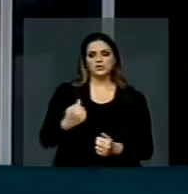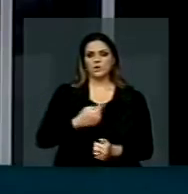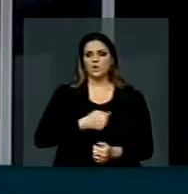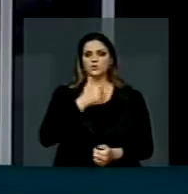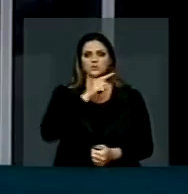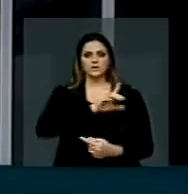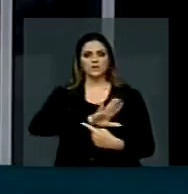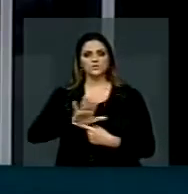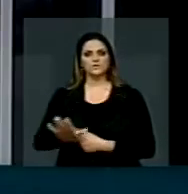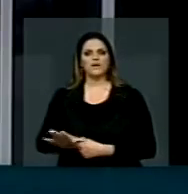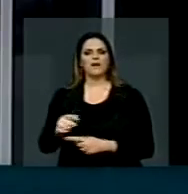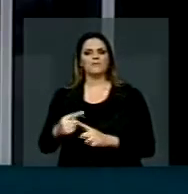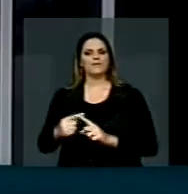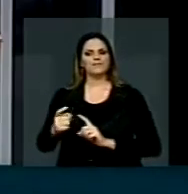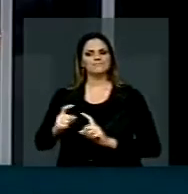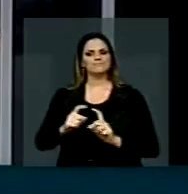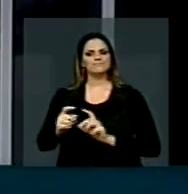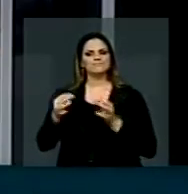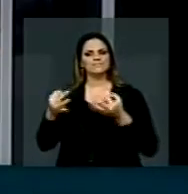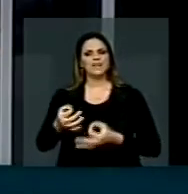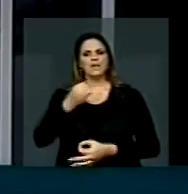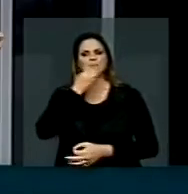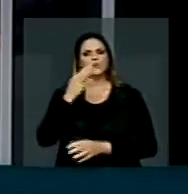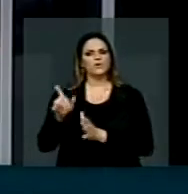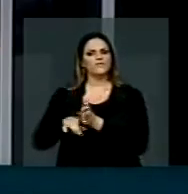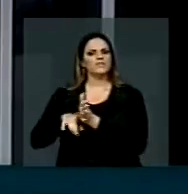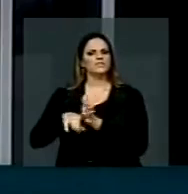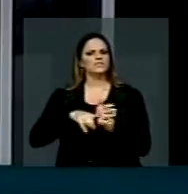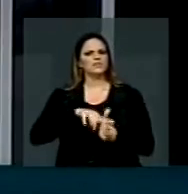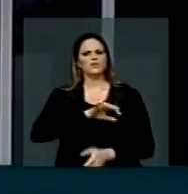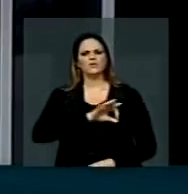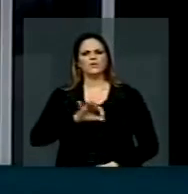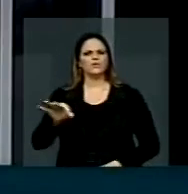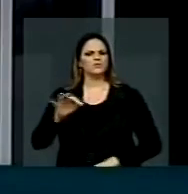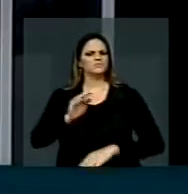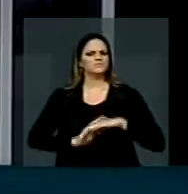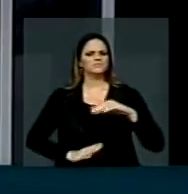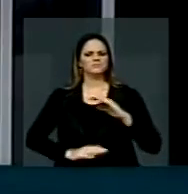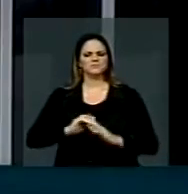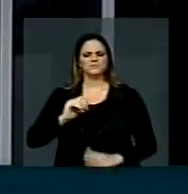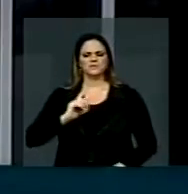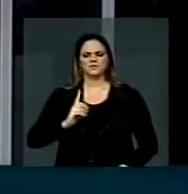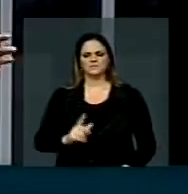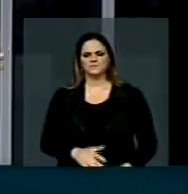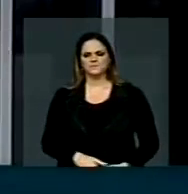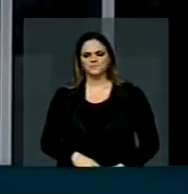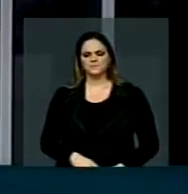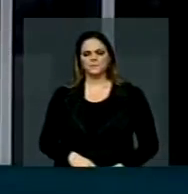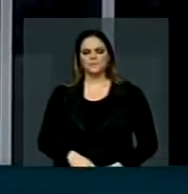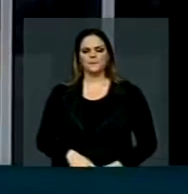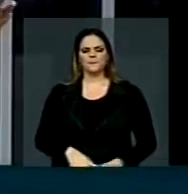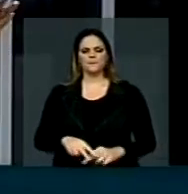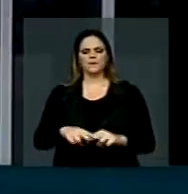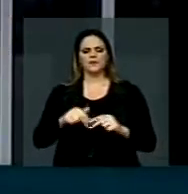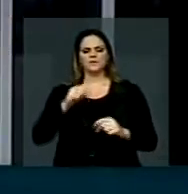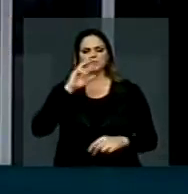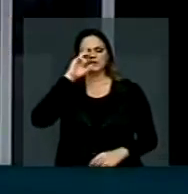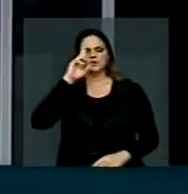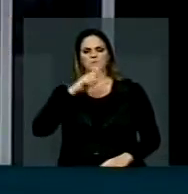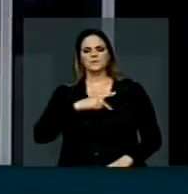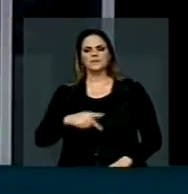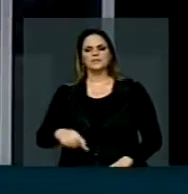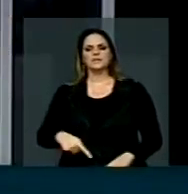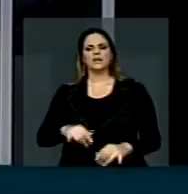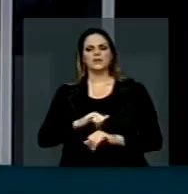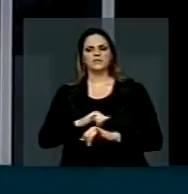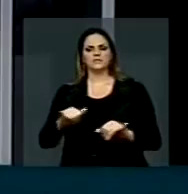aprimorar o serviço público de investigação que ela tão proficientemente exerce. E por isso, senhor presidente, registrar aqui